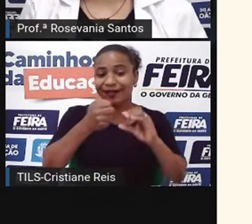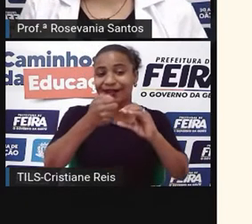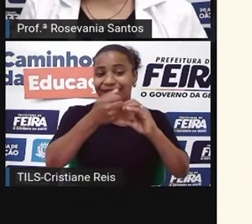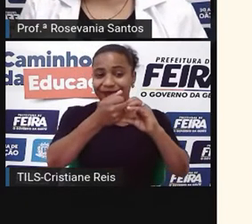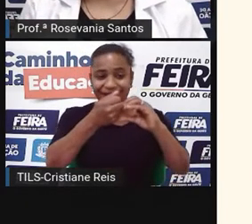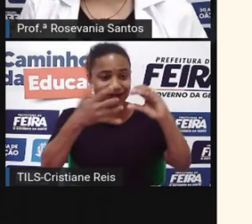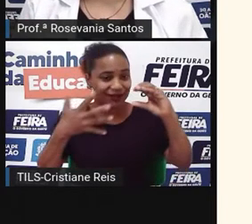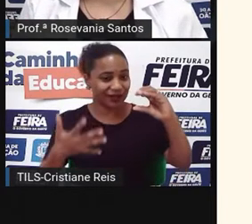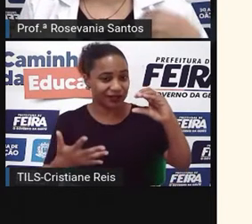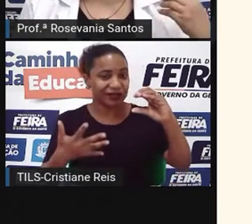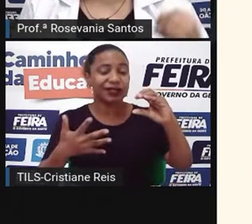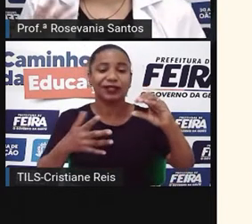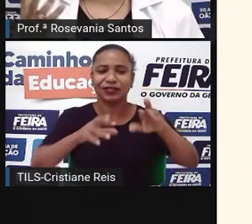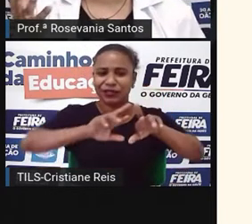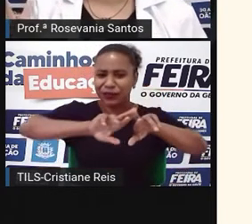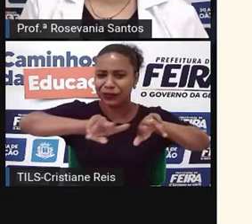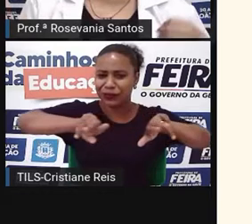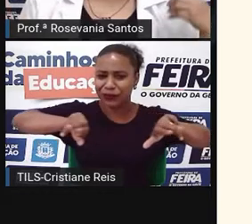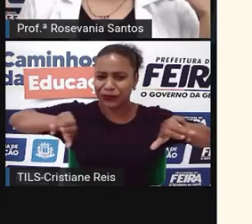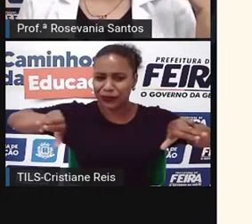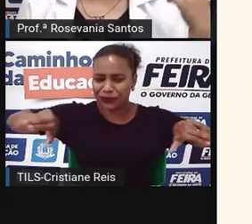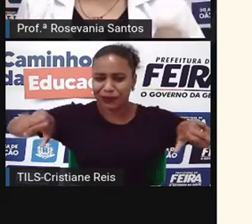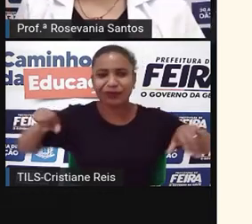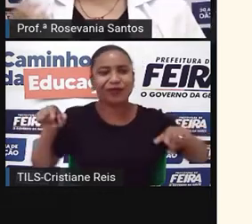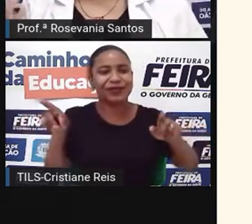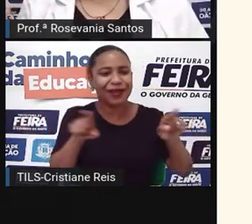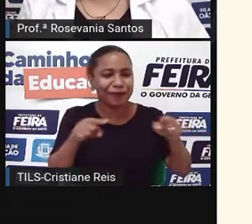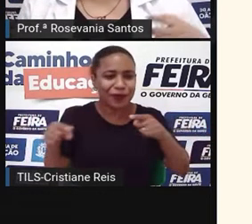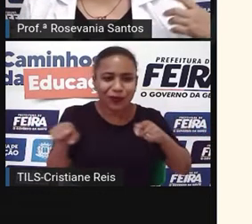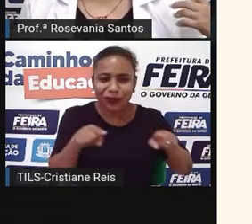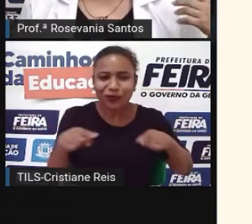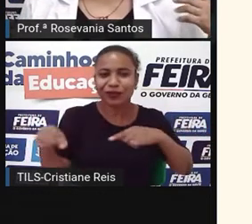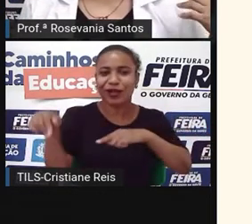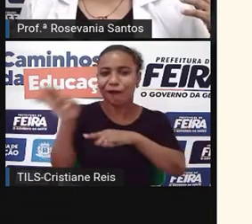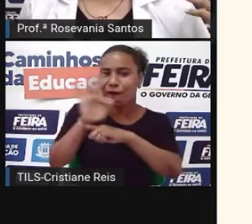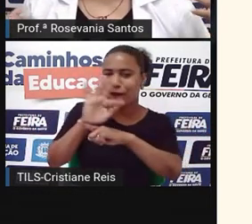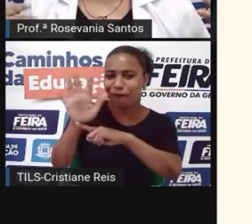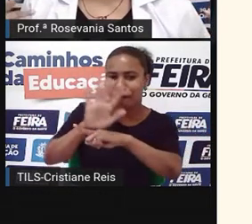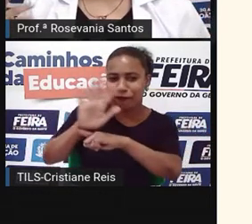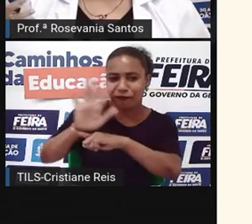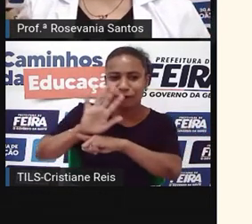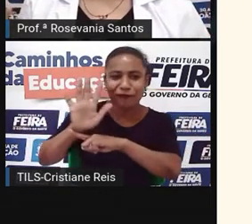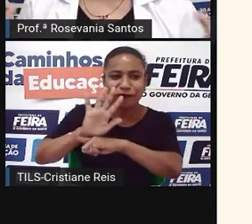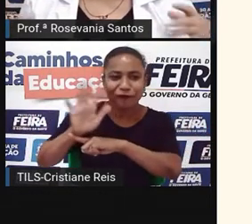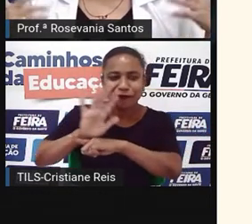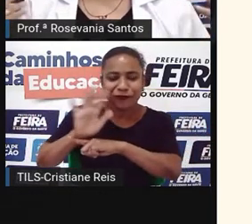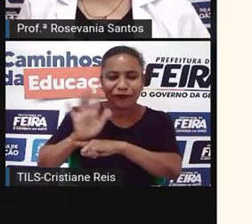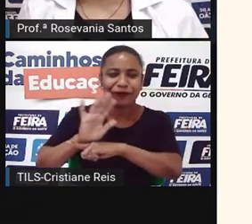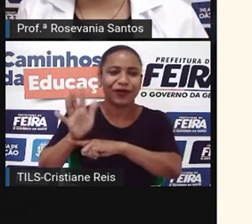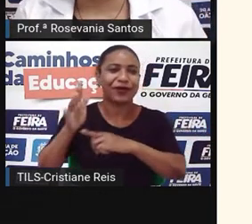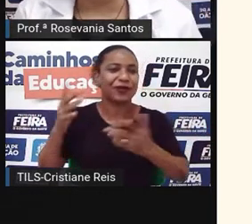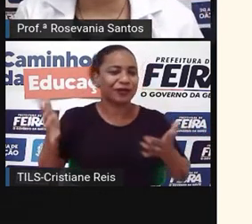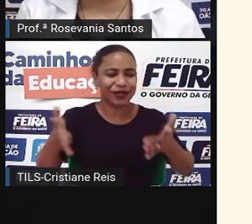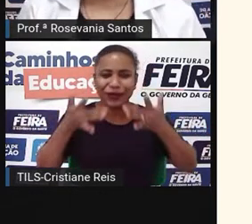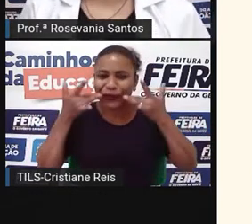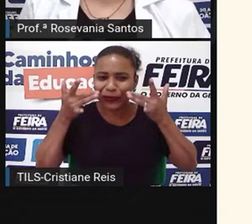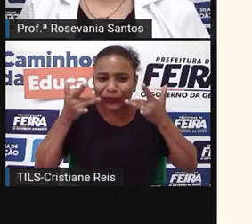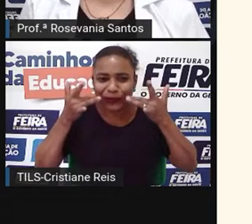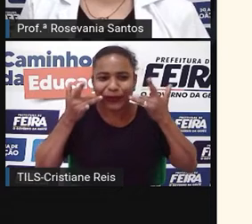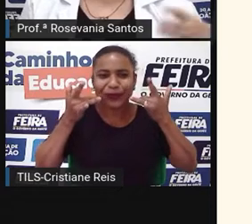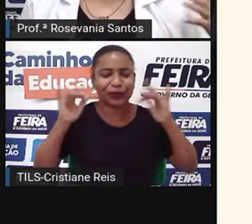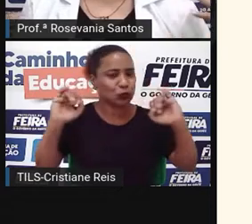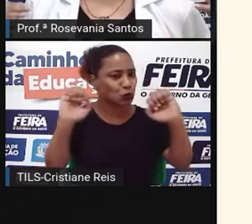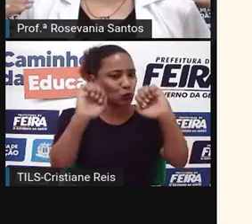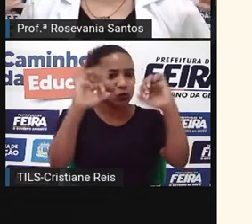de muita diversidade. Então, na música, em filmes, né, em, sei lá, em espetáculos que vão